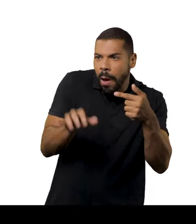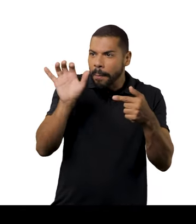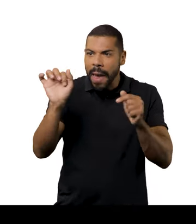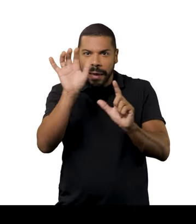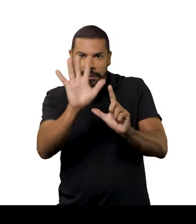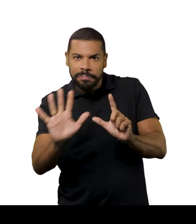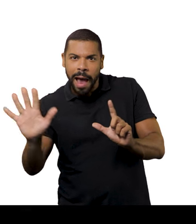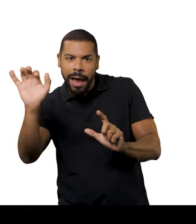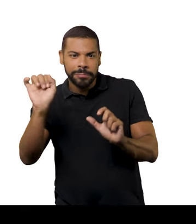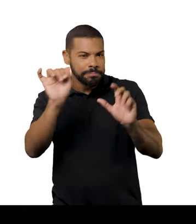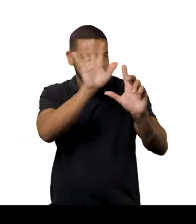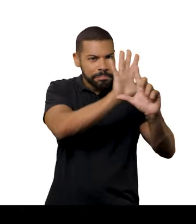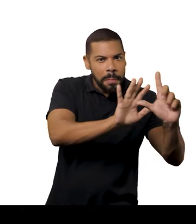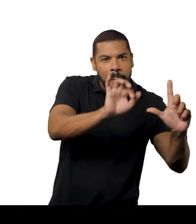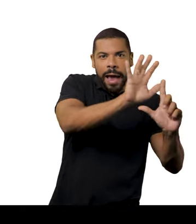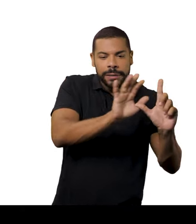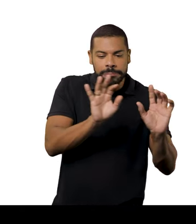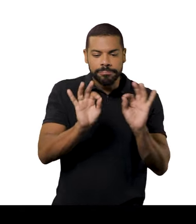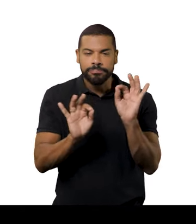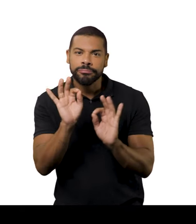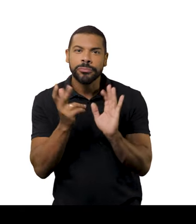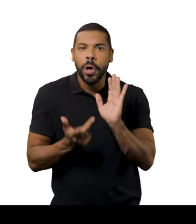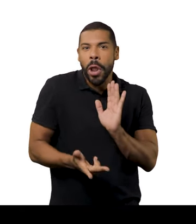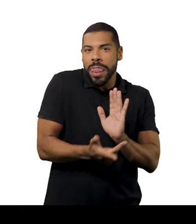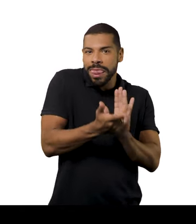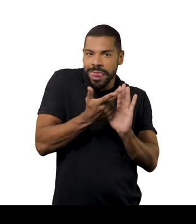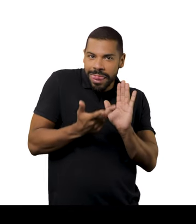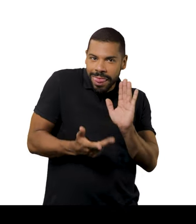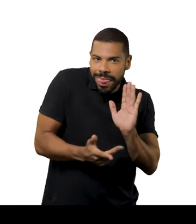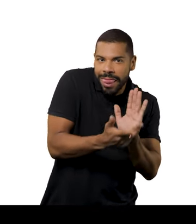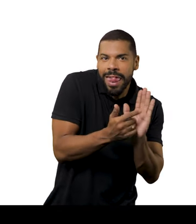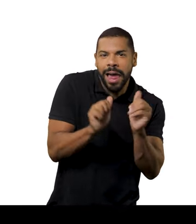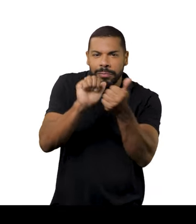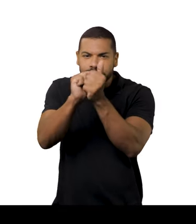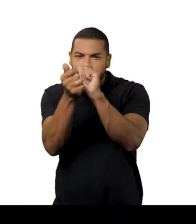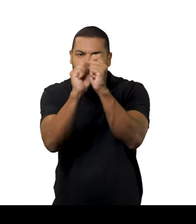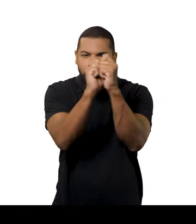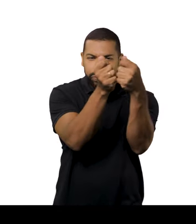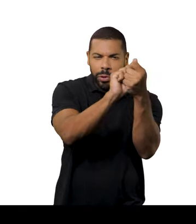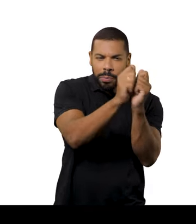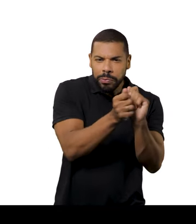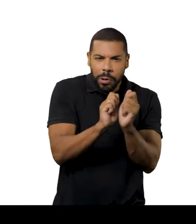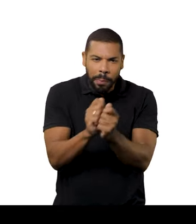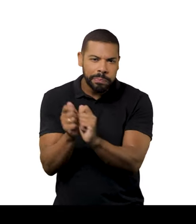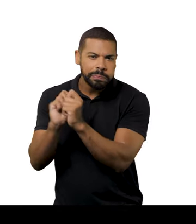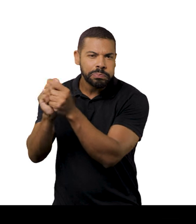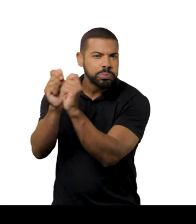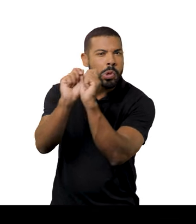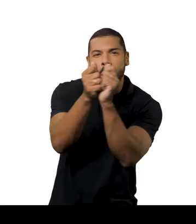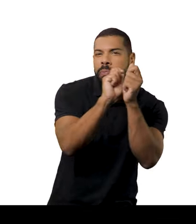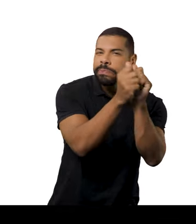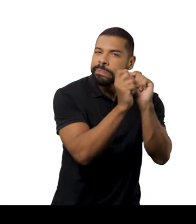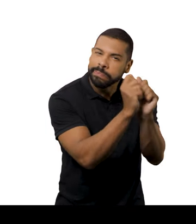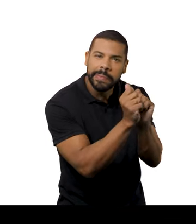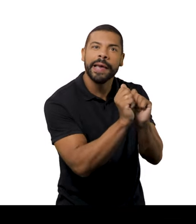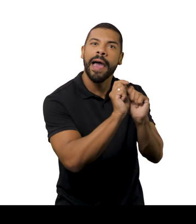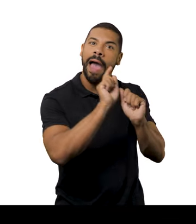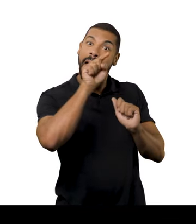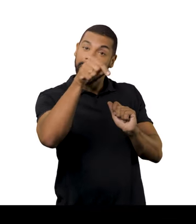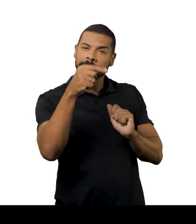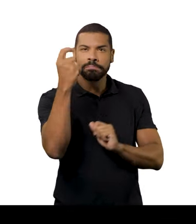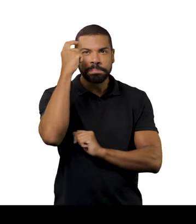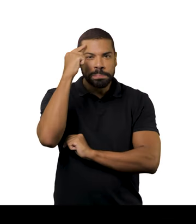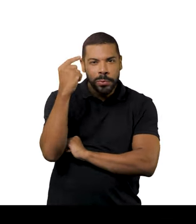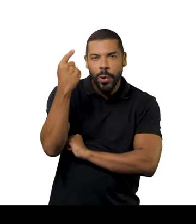pegando essas imagens e fazendo desenhos e construí a estampa de sexo e romance. Essa estampa